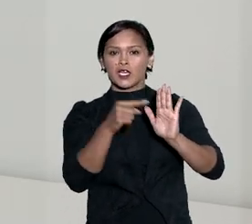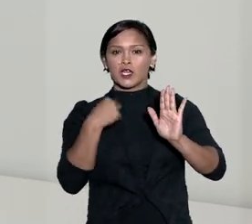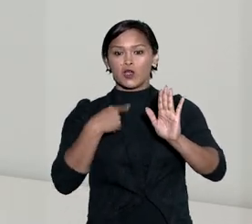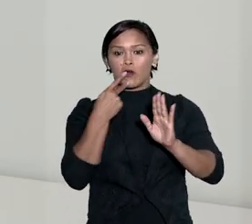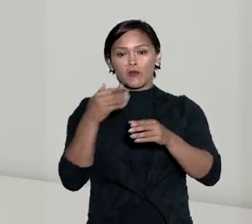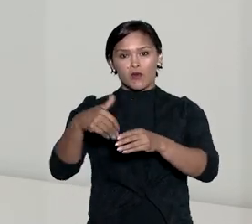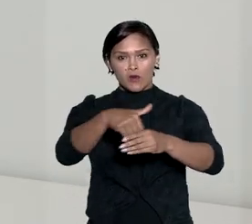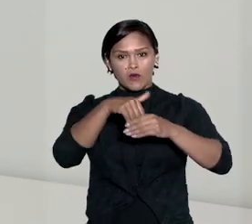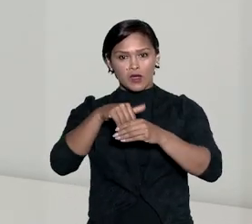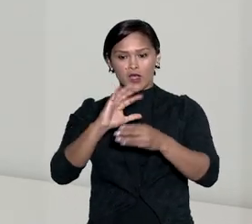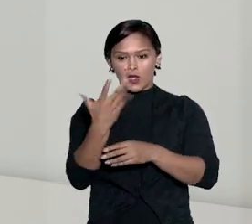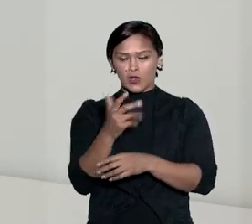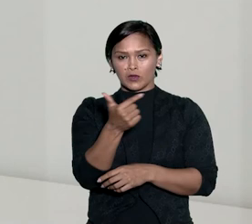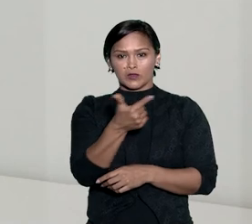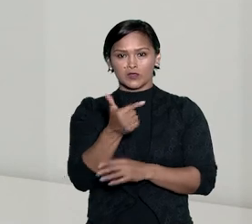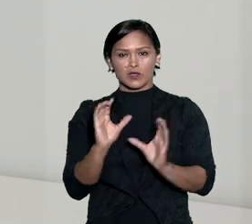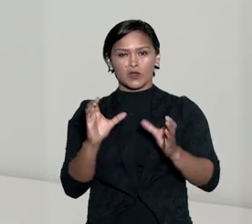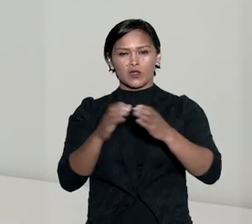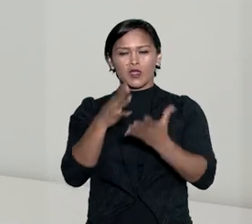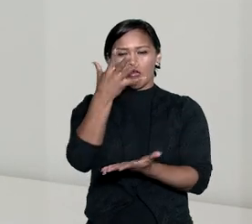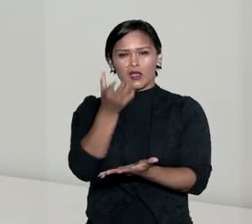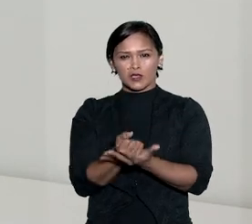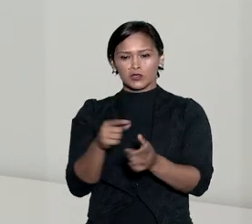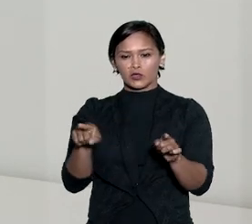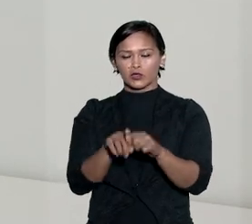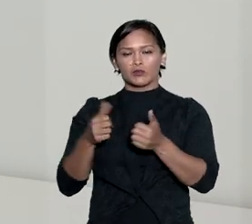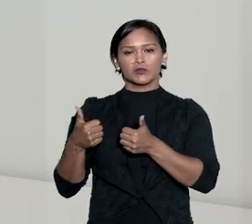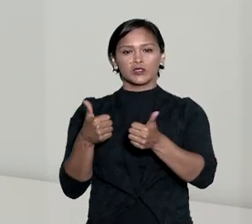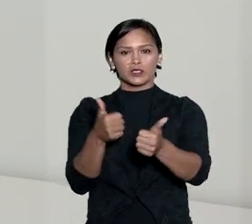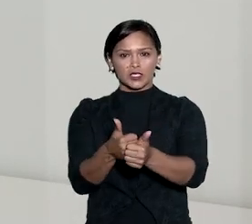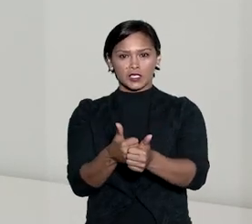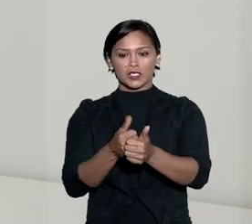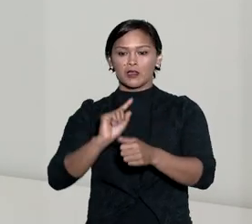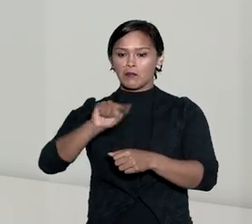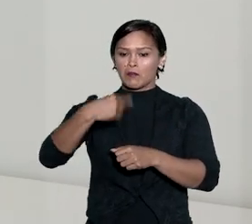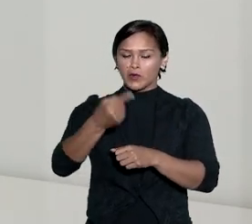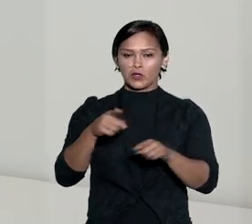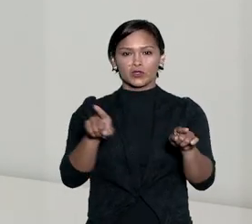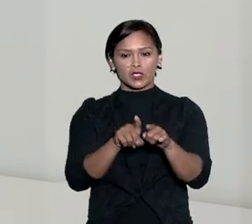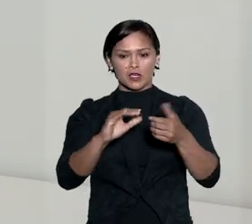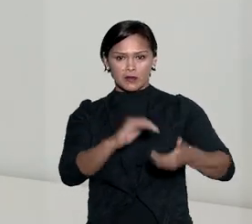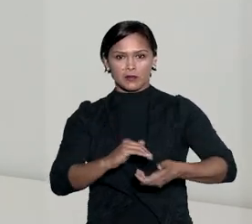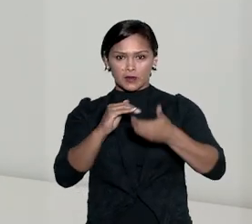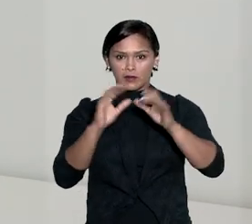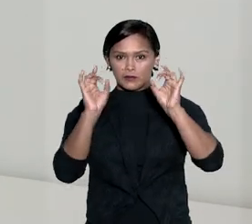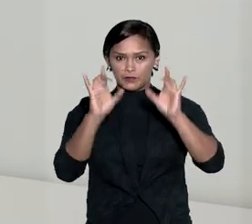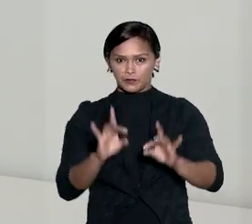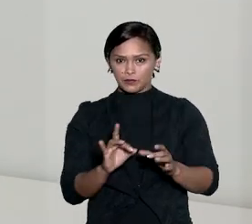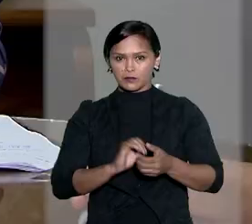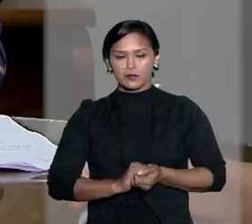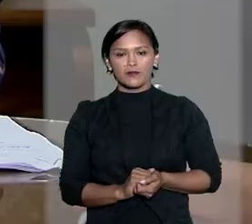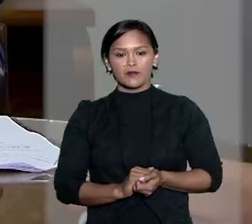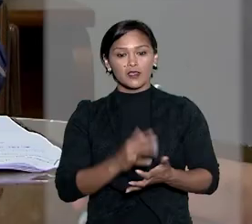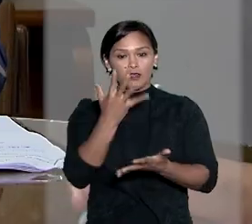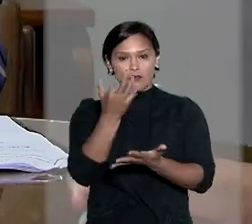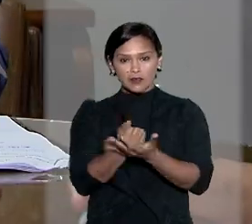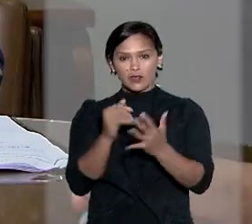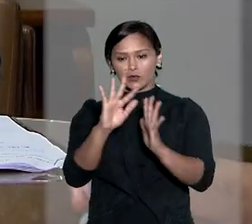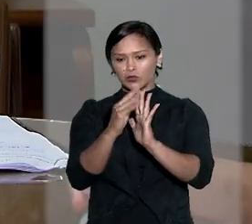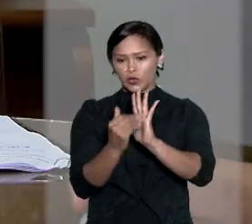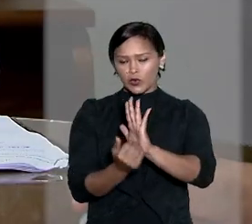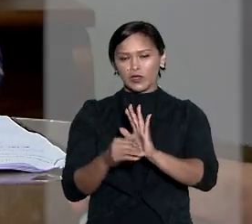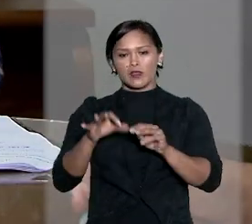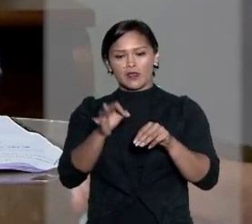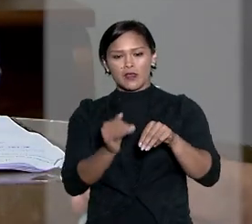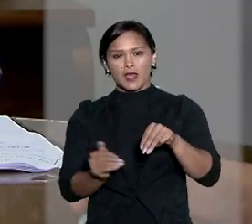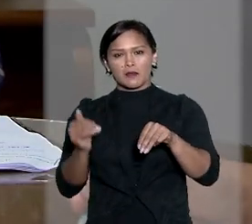paradigma a córdão da segunda turma, que adotou a posição seguida posteriormente pela Corte Especial. Ao acolher